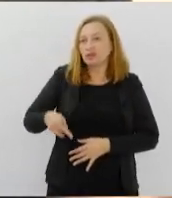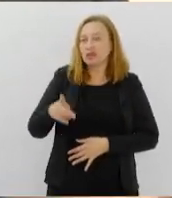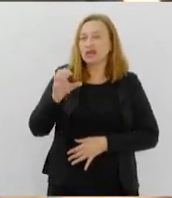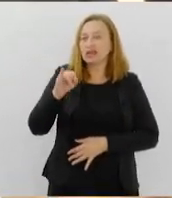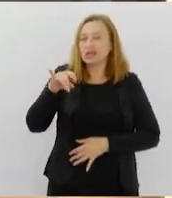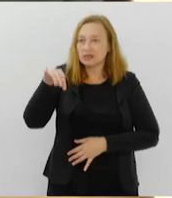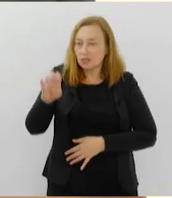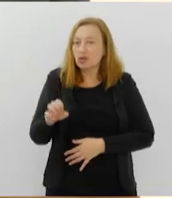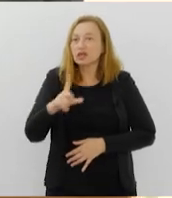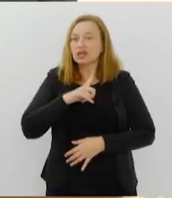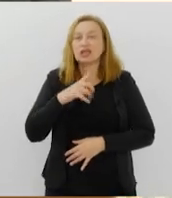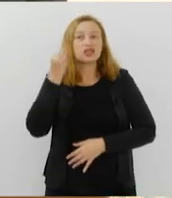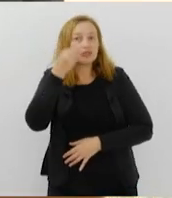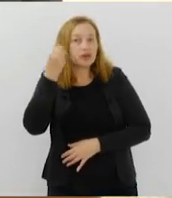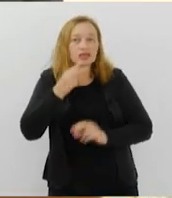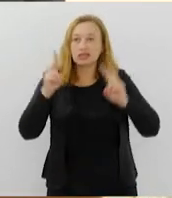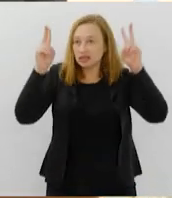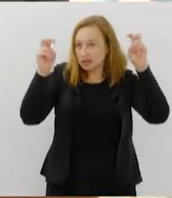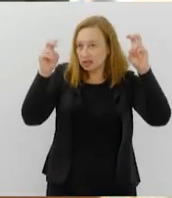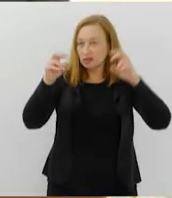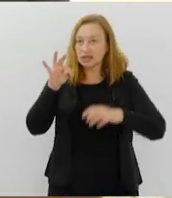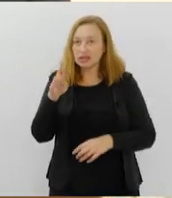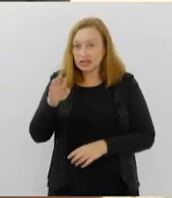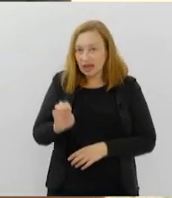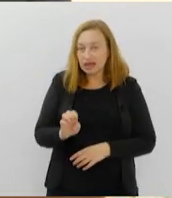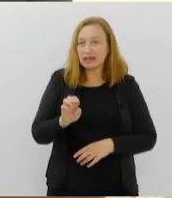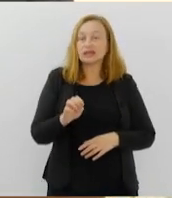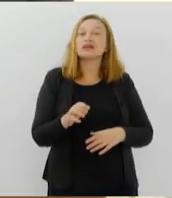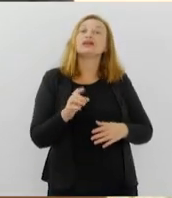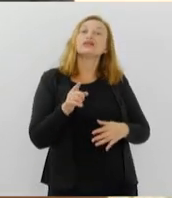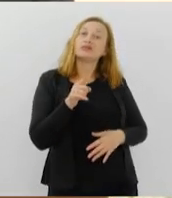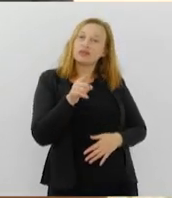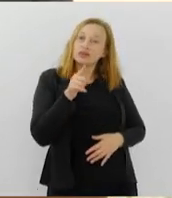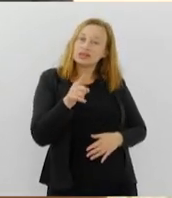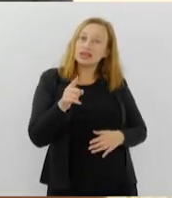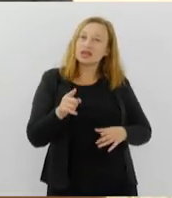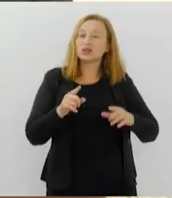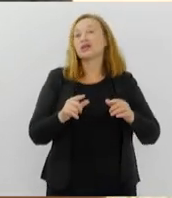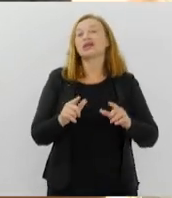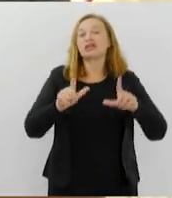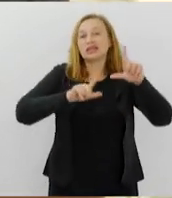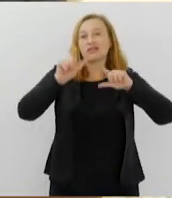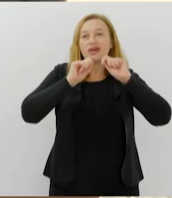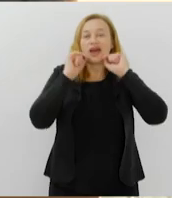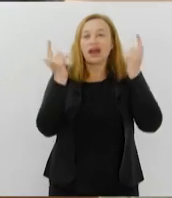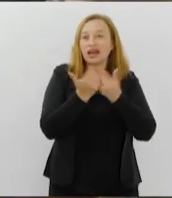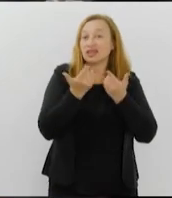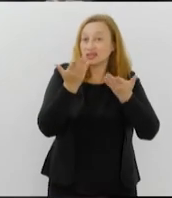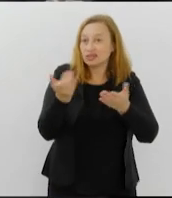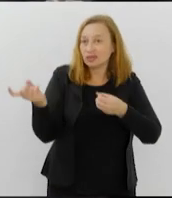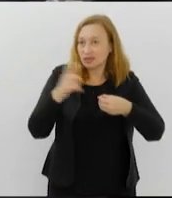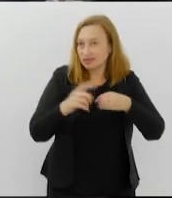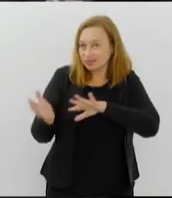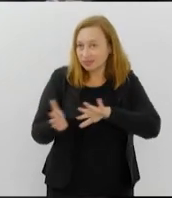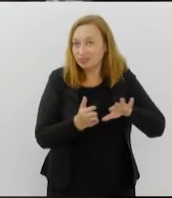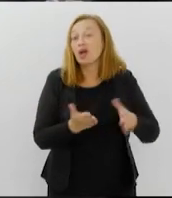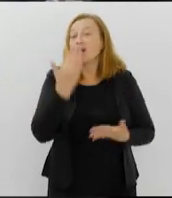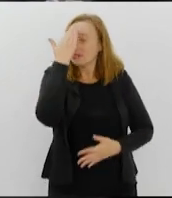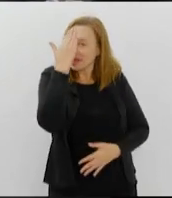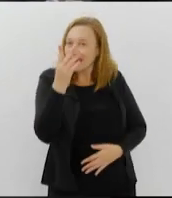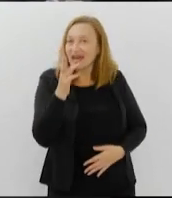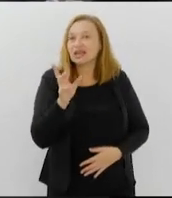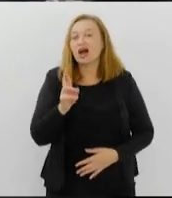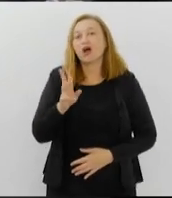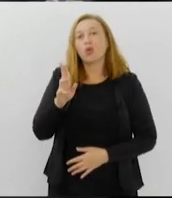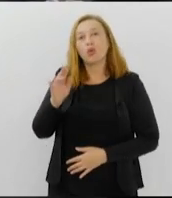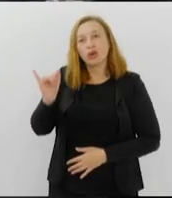experiência nessa matéria. Natália, devolvemos aí para você no estúdio da TV Alerj. Obrigada, Rui.